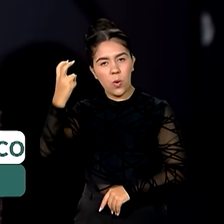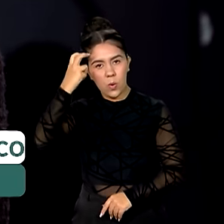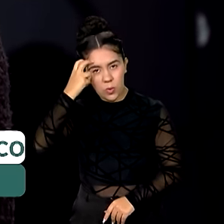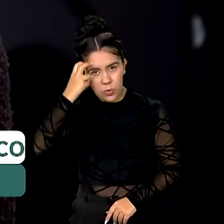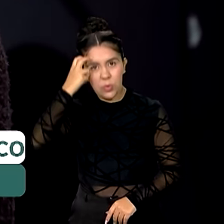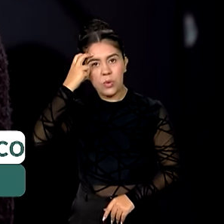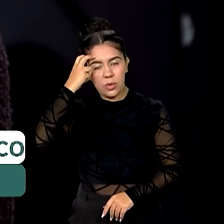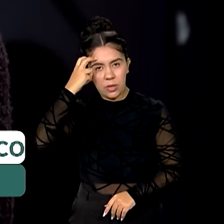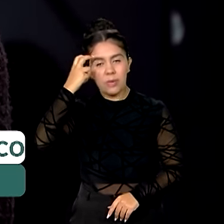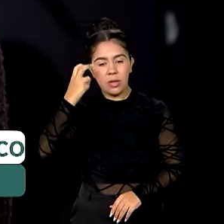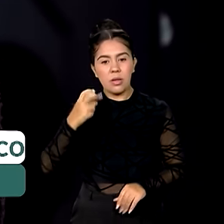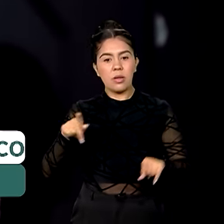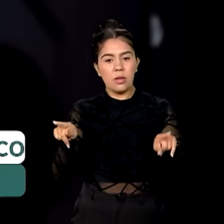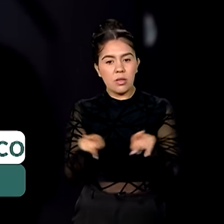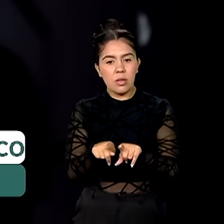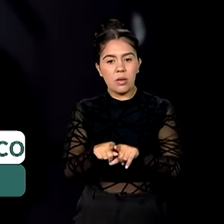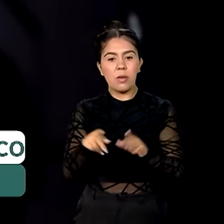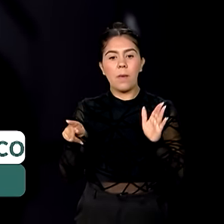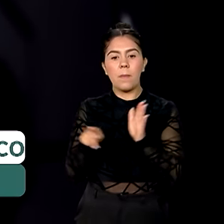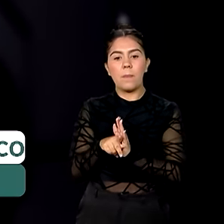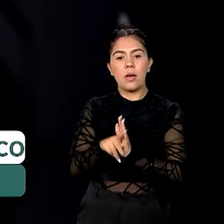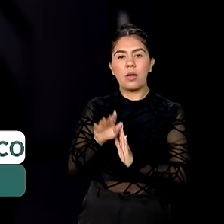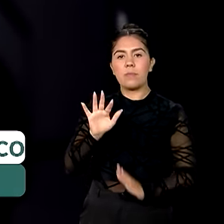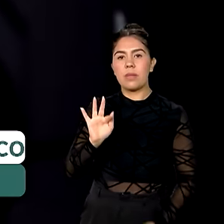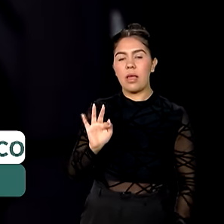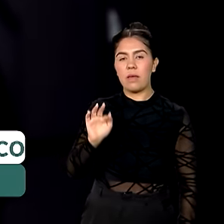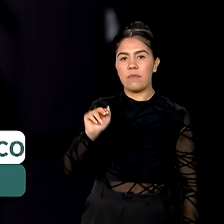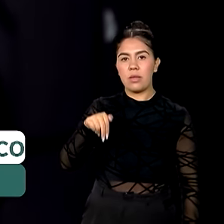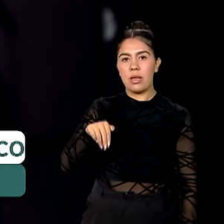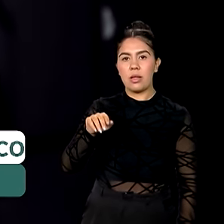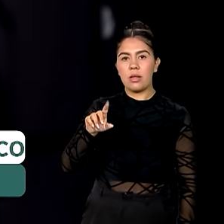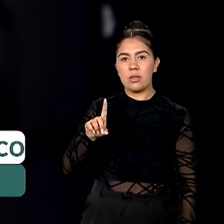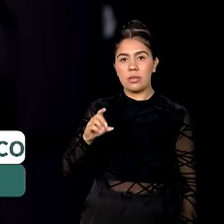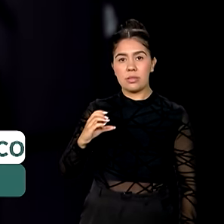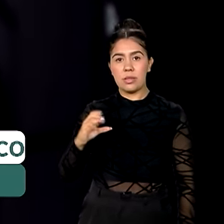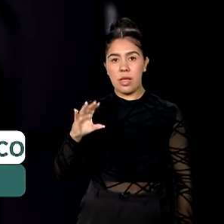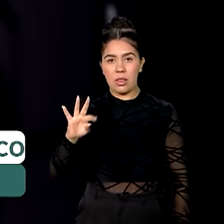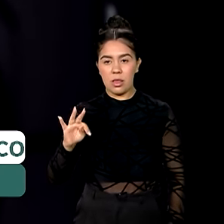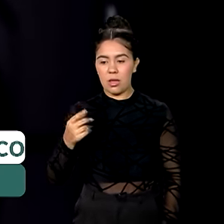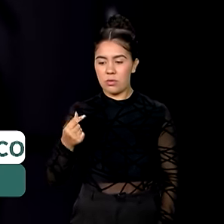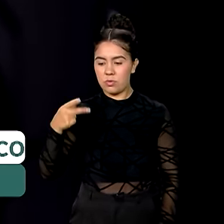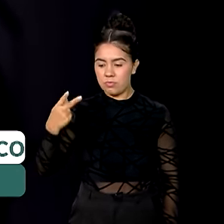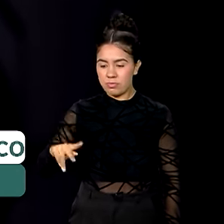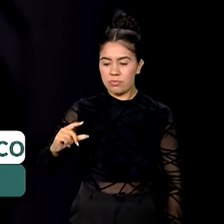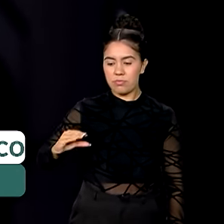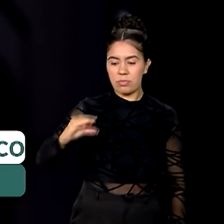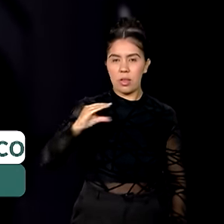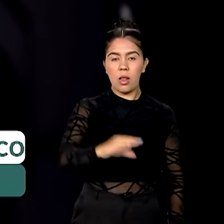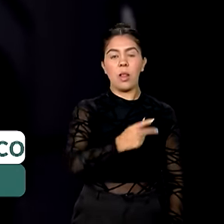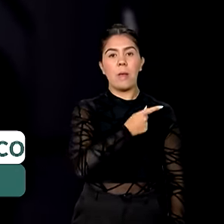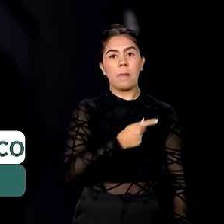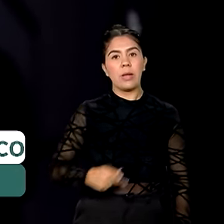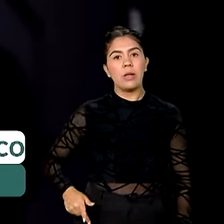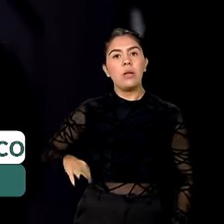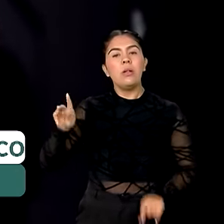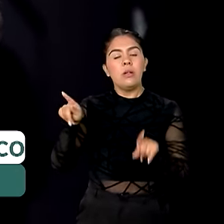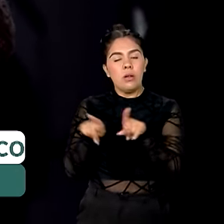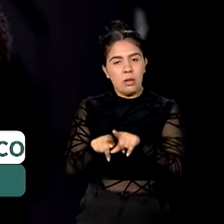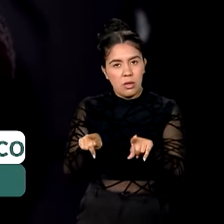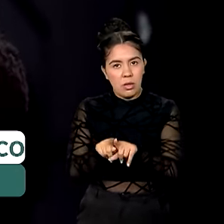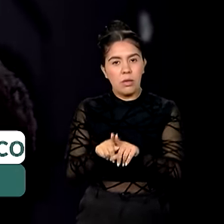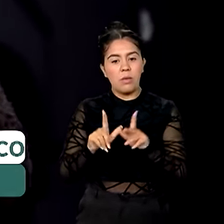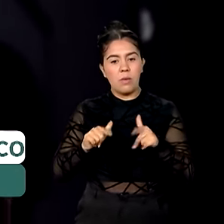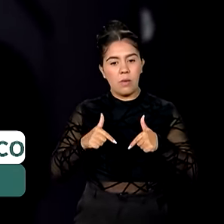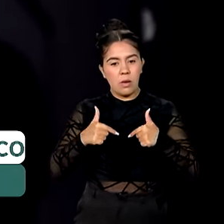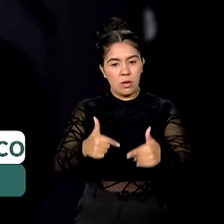Tecnologia, da verba do FNDCT, que por decisão política do presidente Lula foi recomposta integralmente no